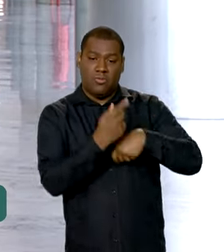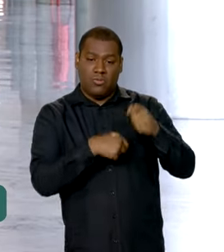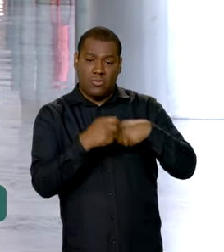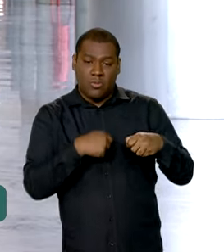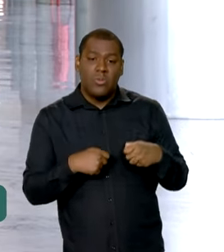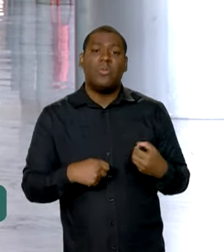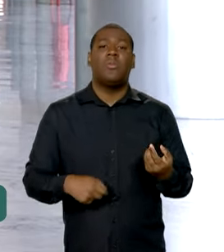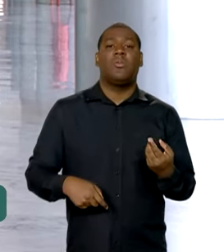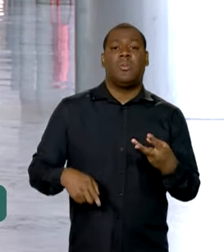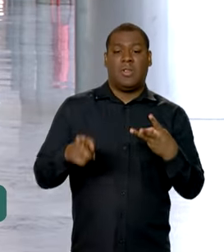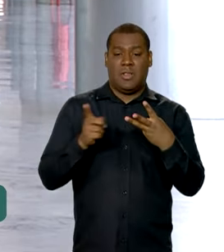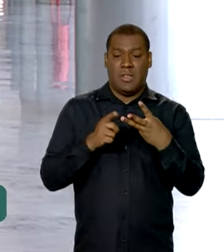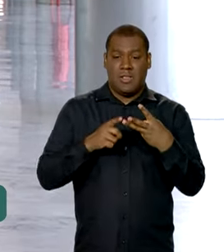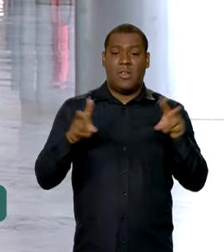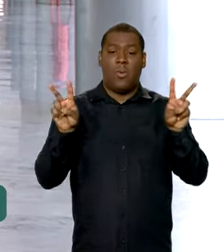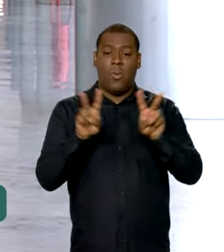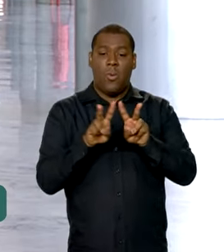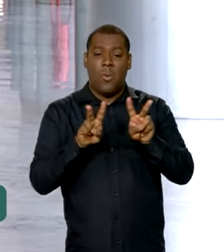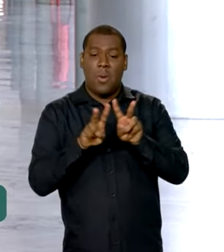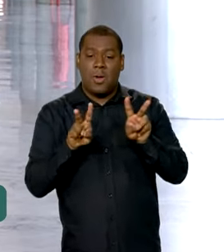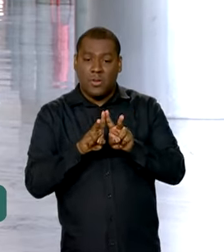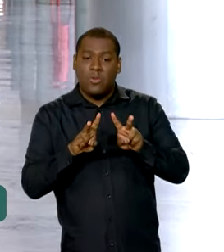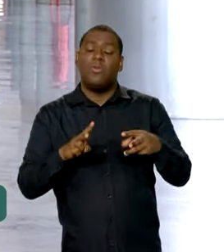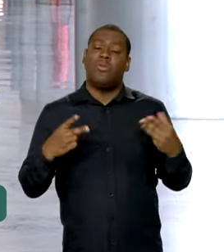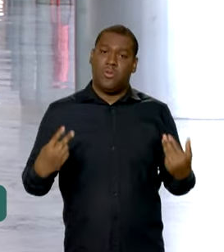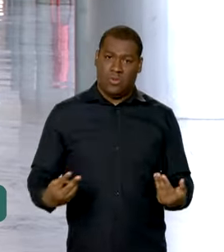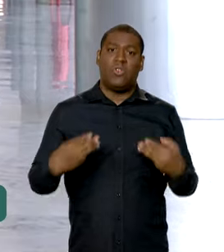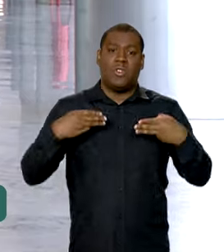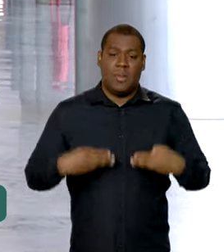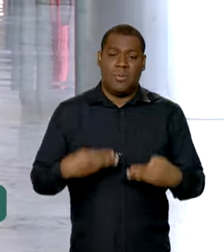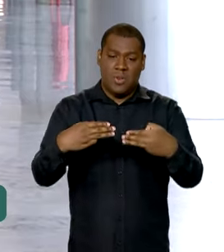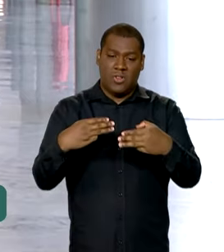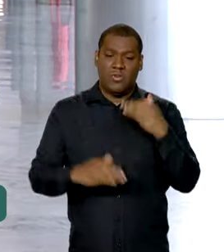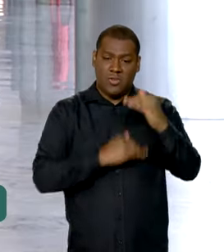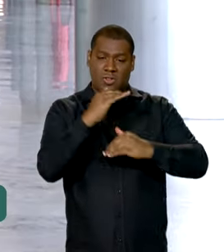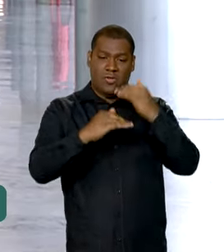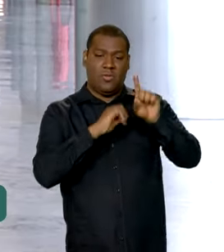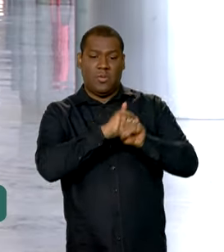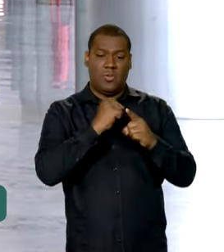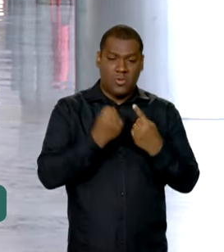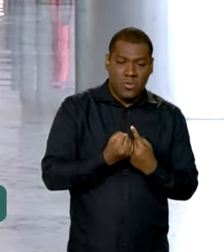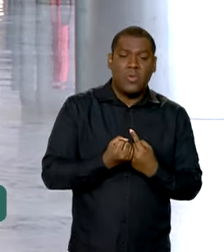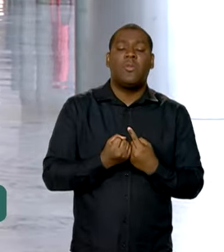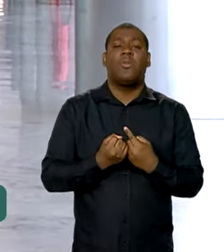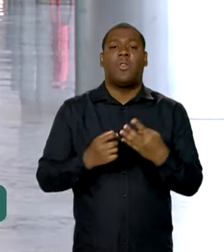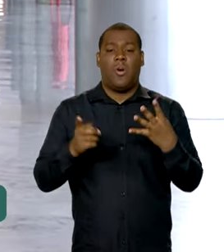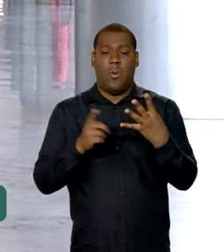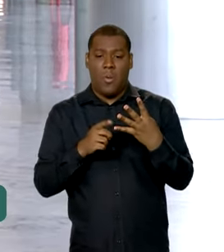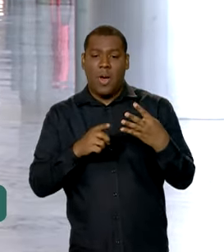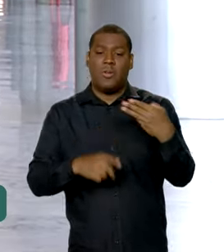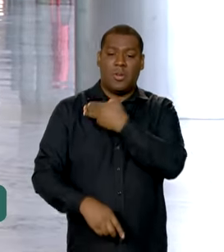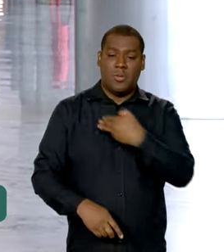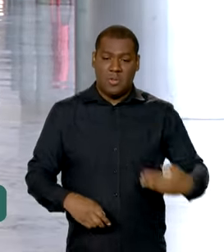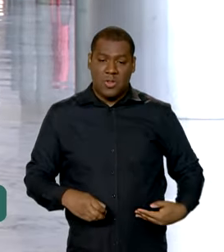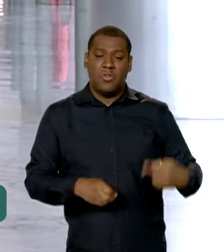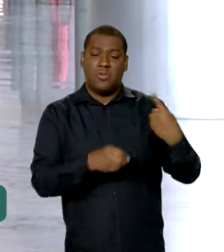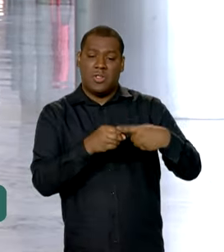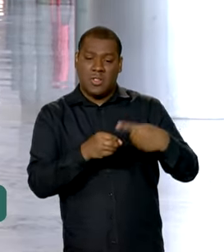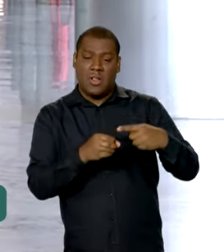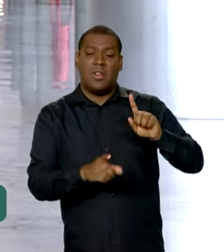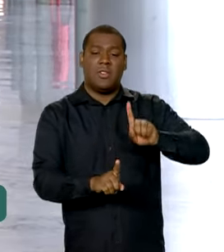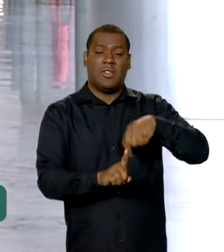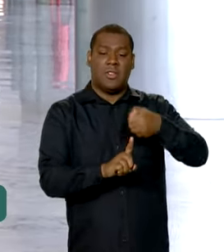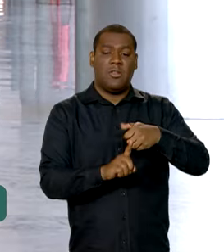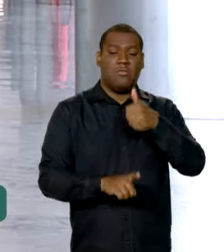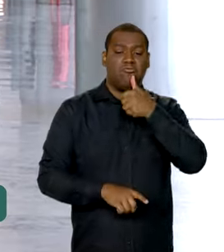Desenvolvimento e Assistência Social, Família e Combate à Fome, e o ministro das Cidades, Jader Filho. Ontem, Lula